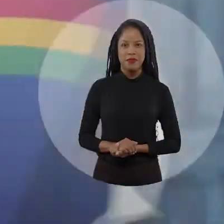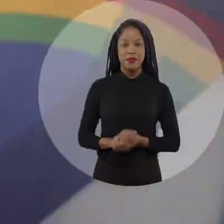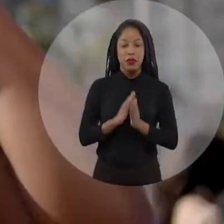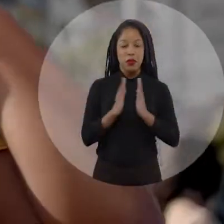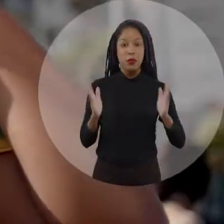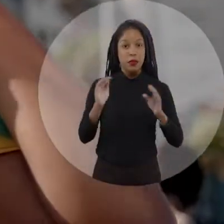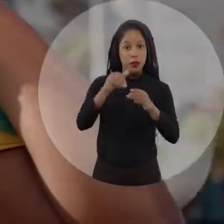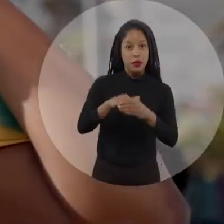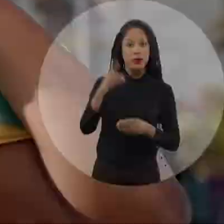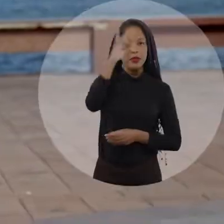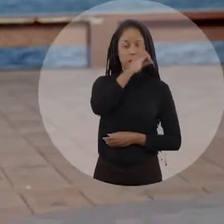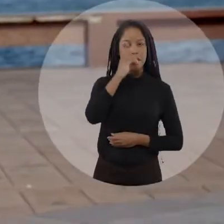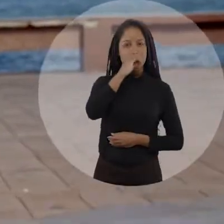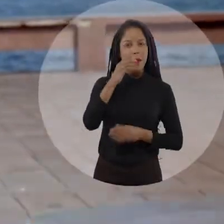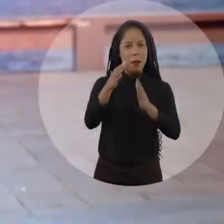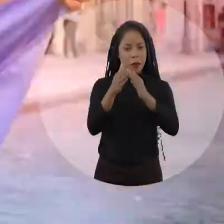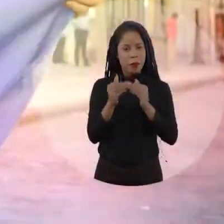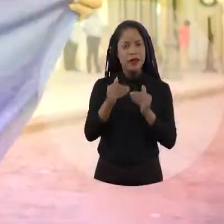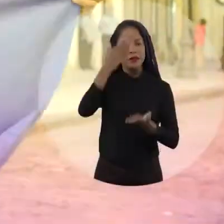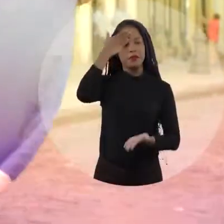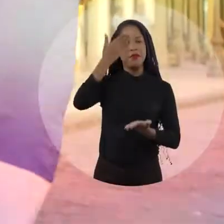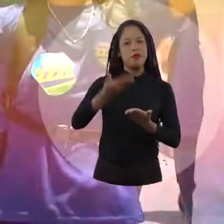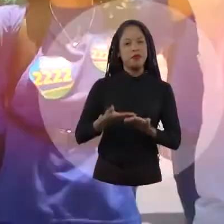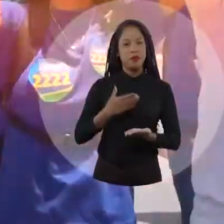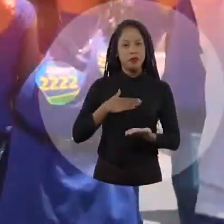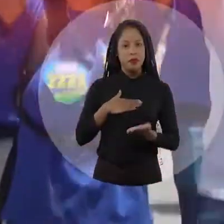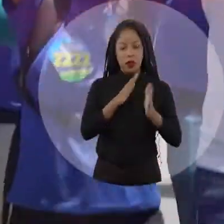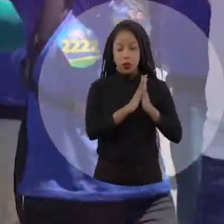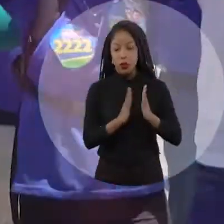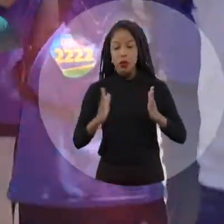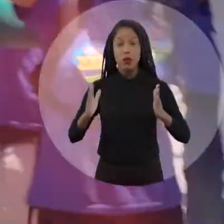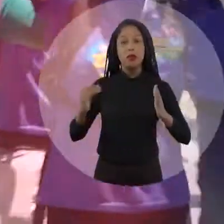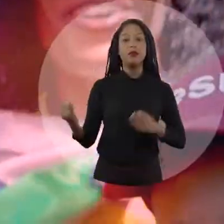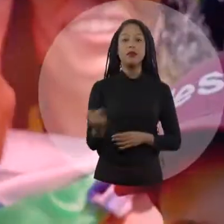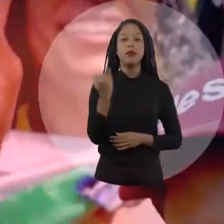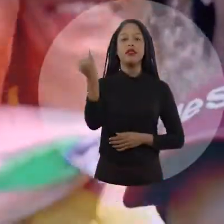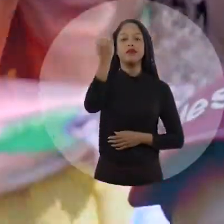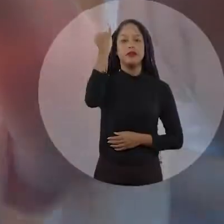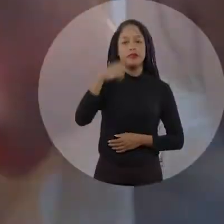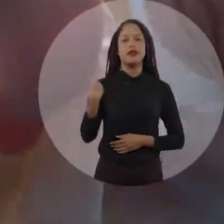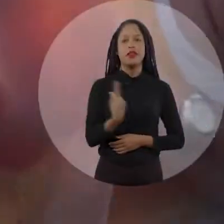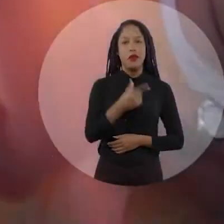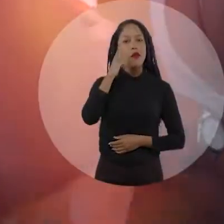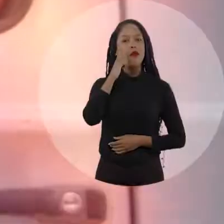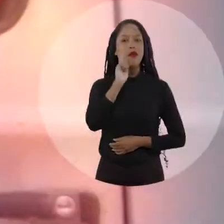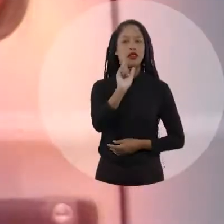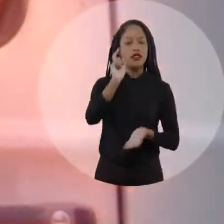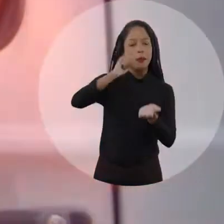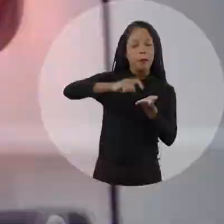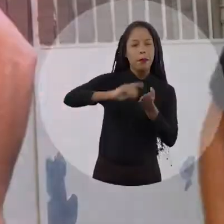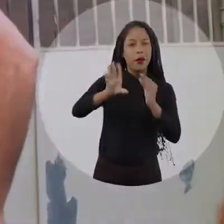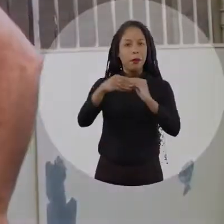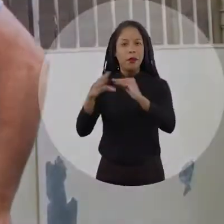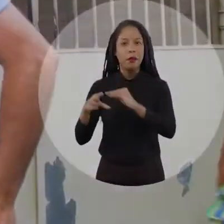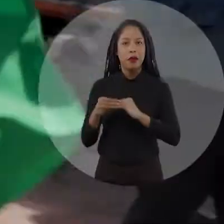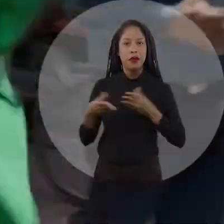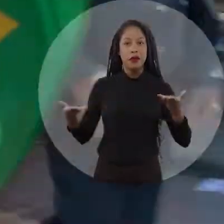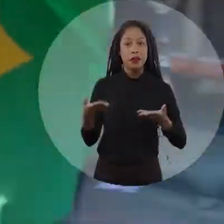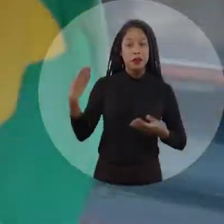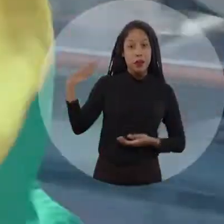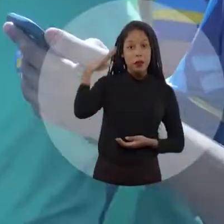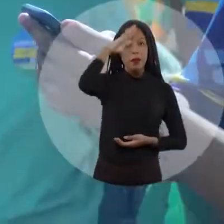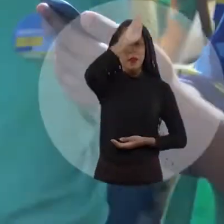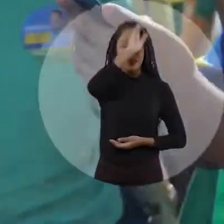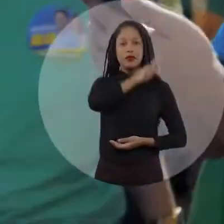A eleição é domingo E eu peço o seu voto de confiança Nesta reta final O mais importante É a gente conquistar Voto a voto